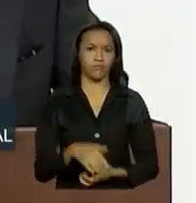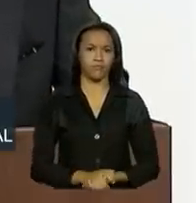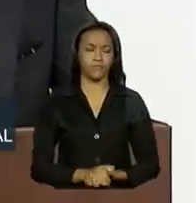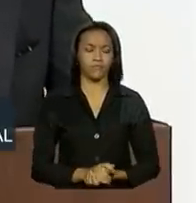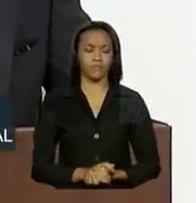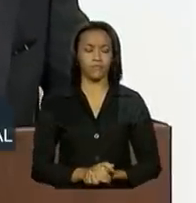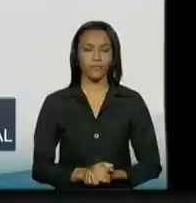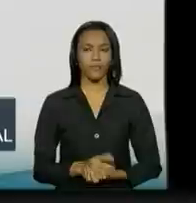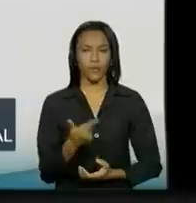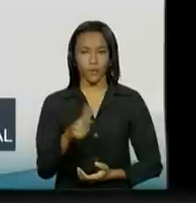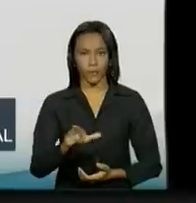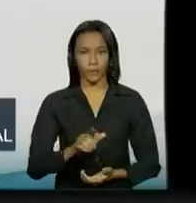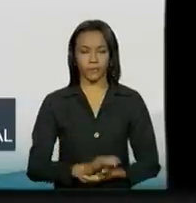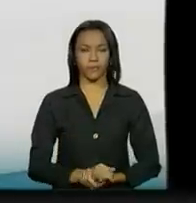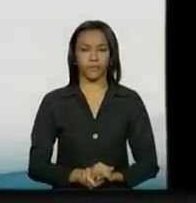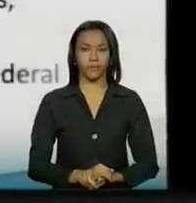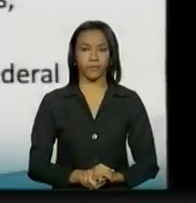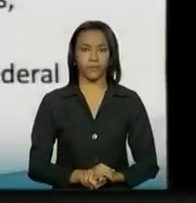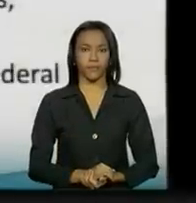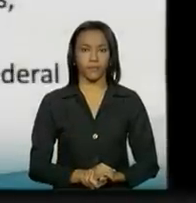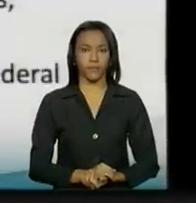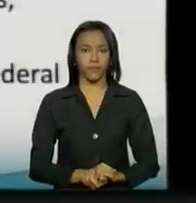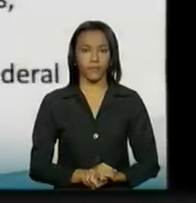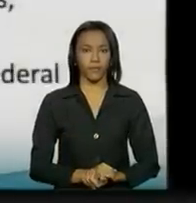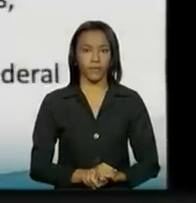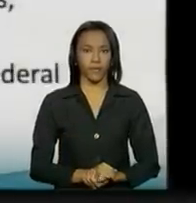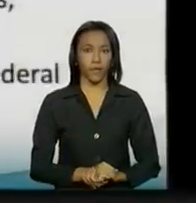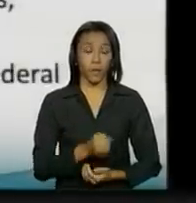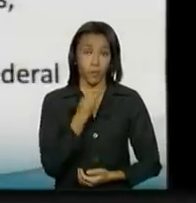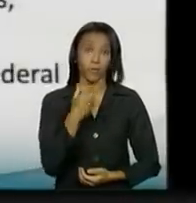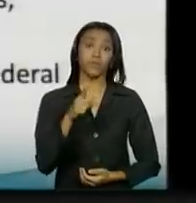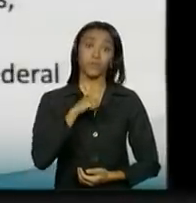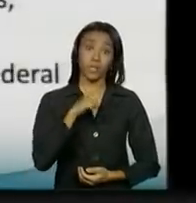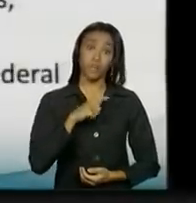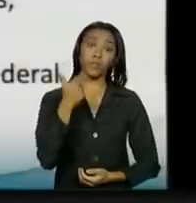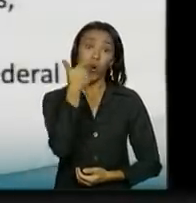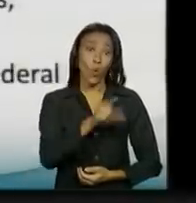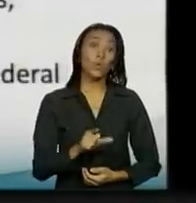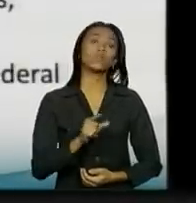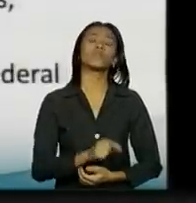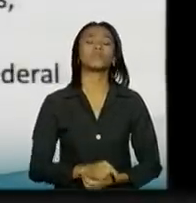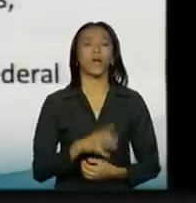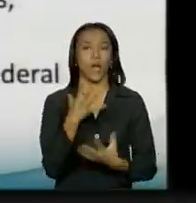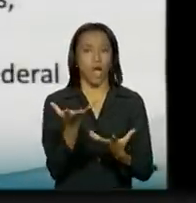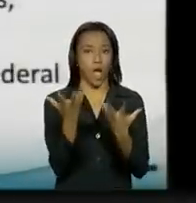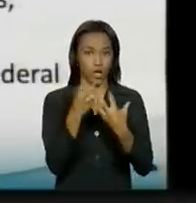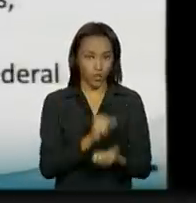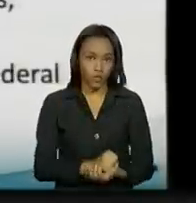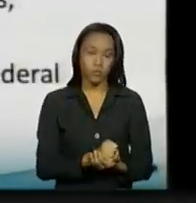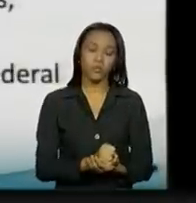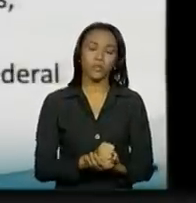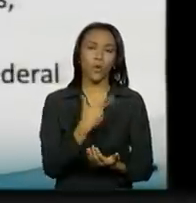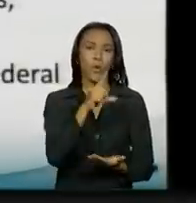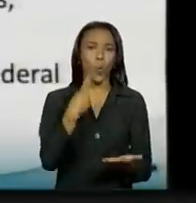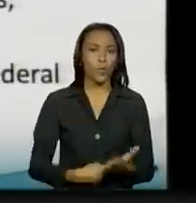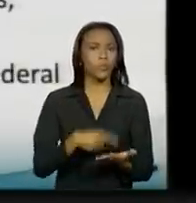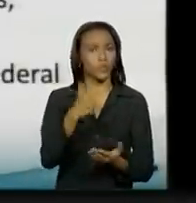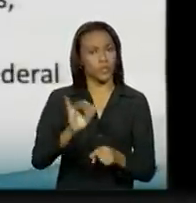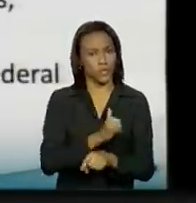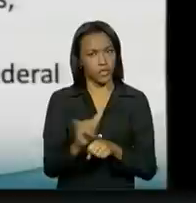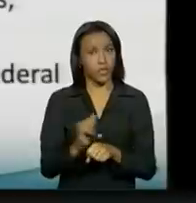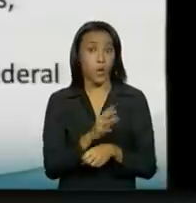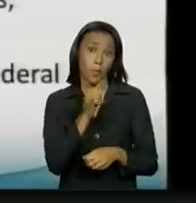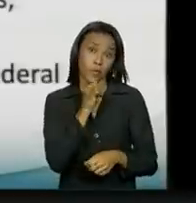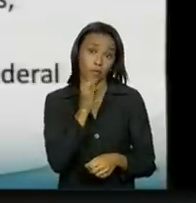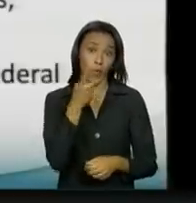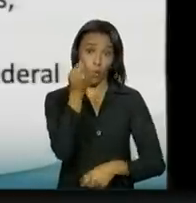Passamos adiante. Bom, temos tomado outras medidas, porque como o mercado